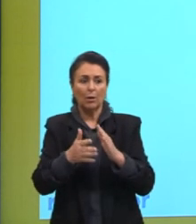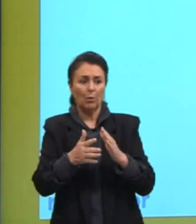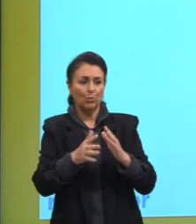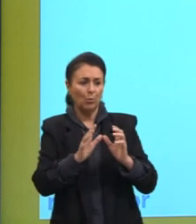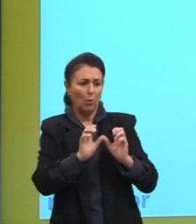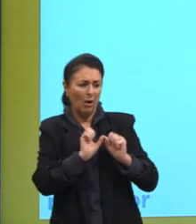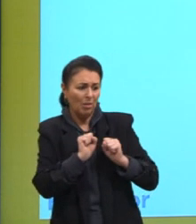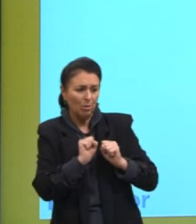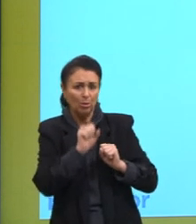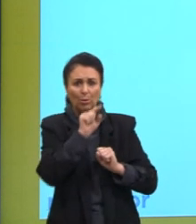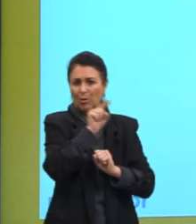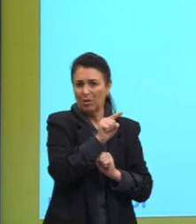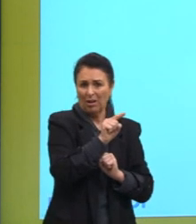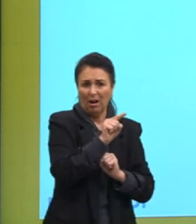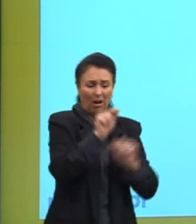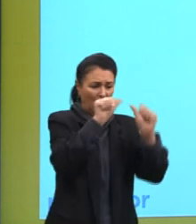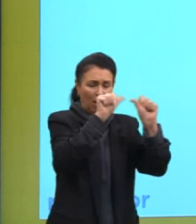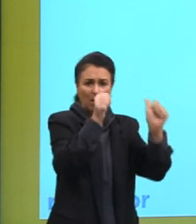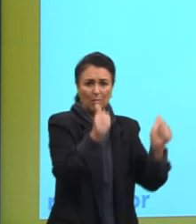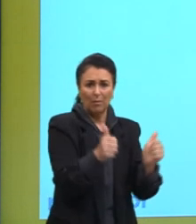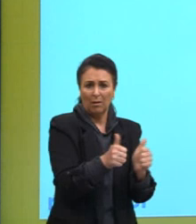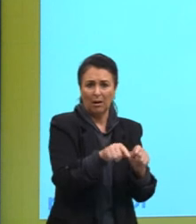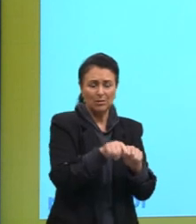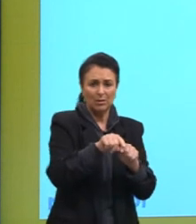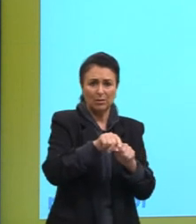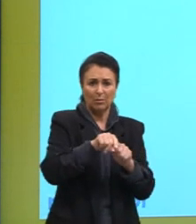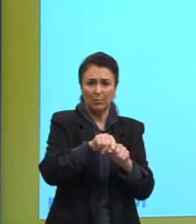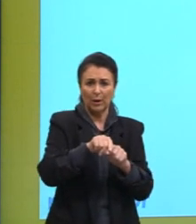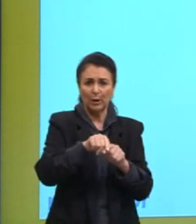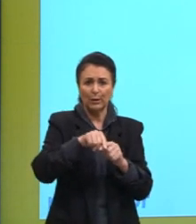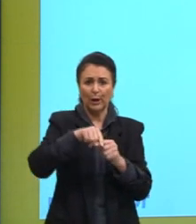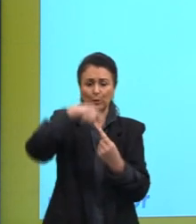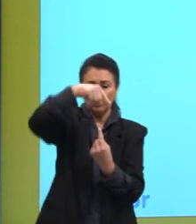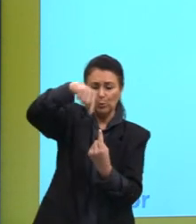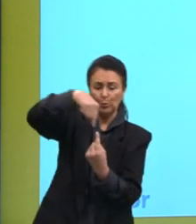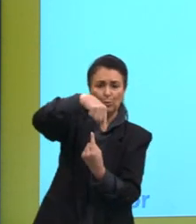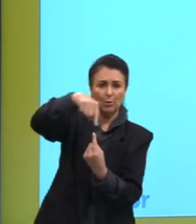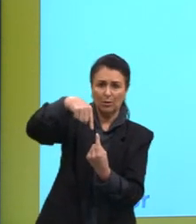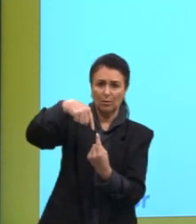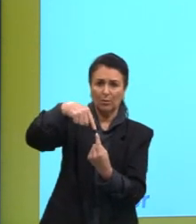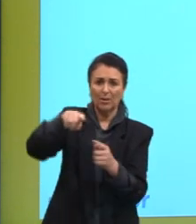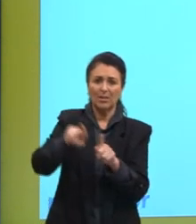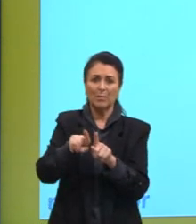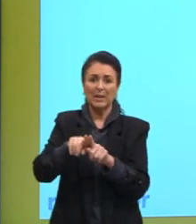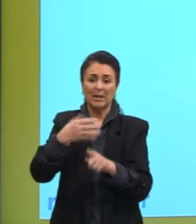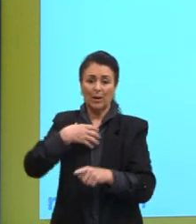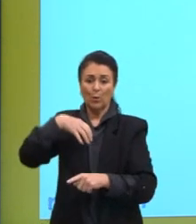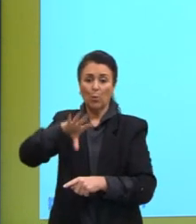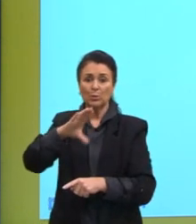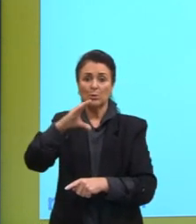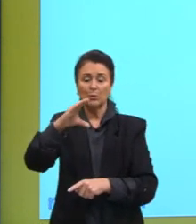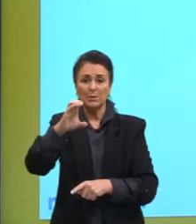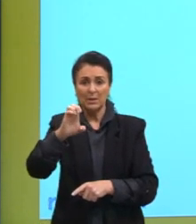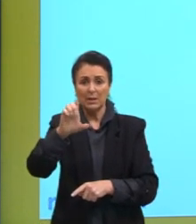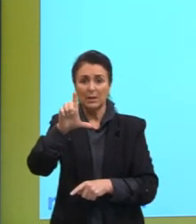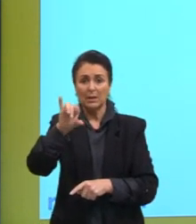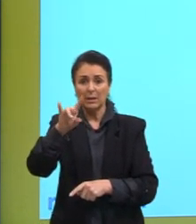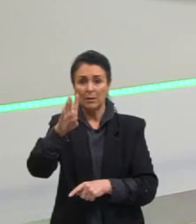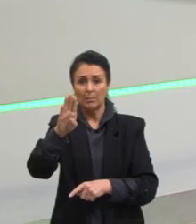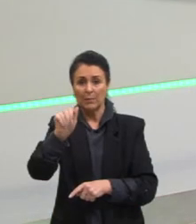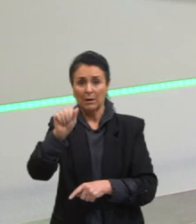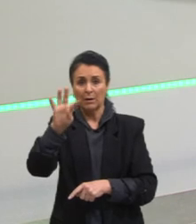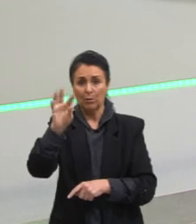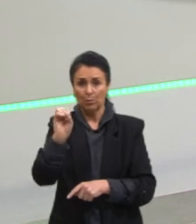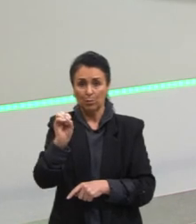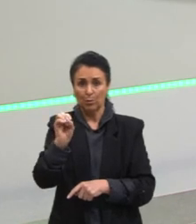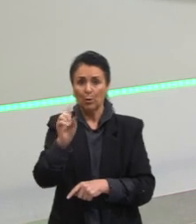ele vai achar errado, o culto dos santos, ele vai ser contra o celibato, contra o fato dos padres não